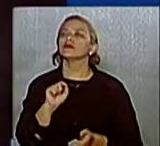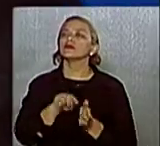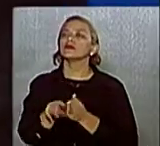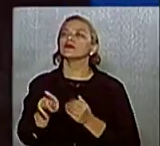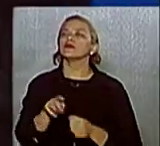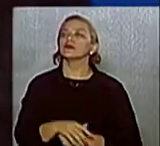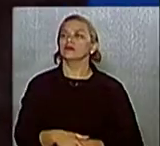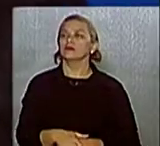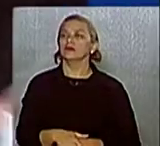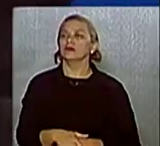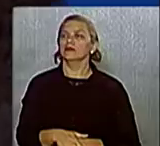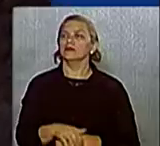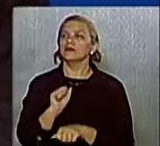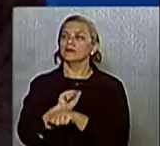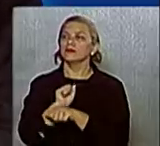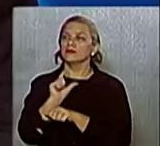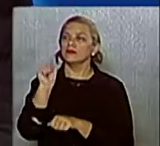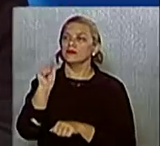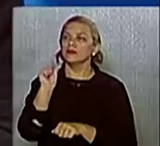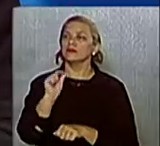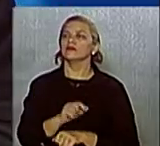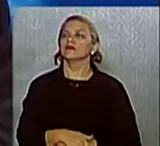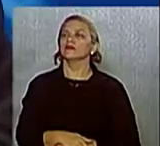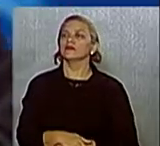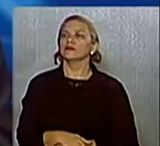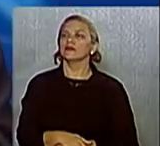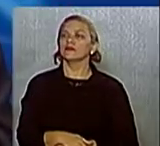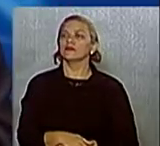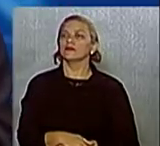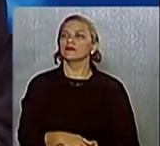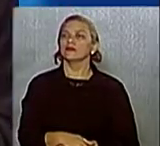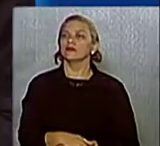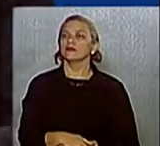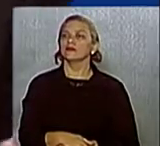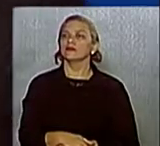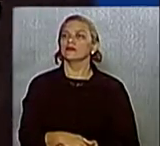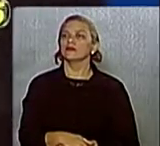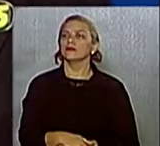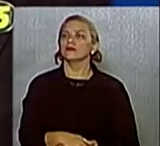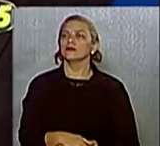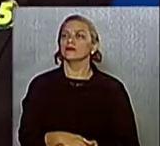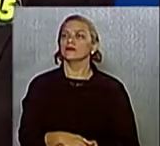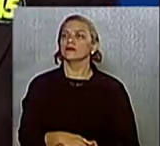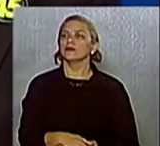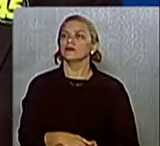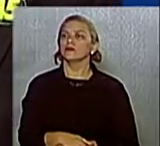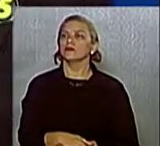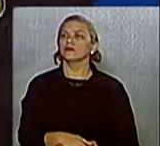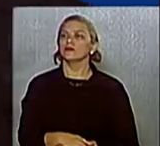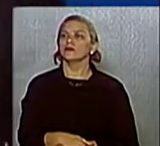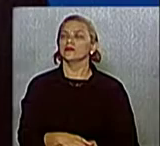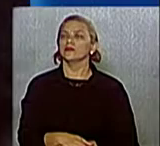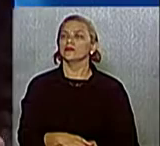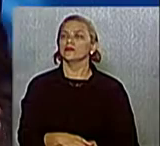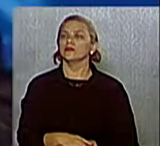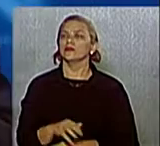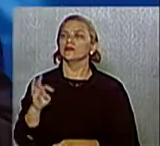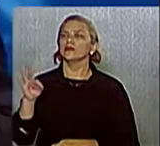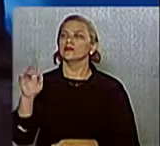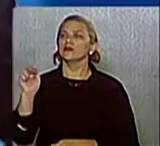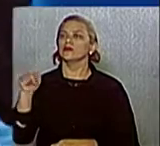Um momentinho, senhor. O senhor tem 30 segundos para fazer a pergunta. Ótimo. Para quem vai a Tânia.